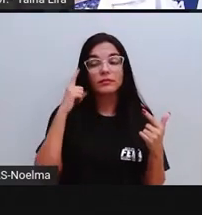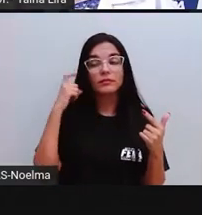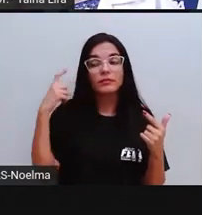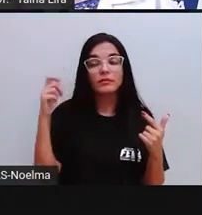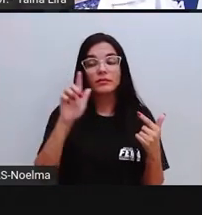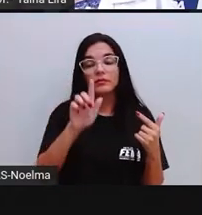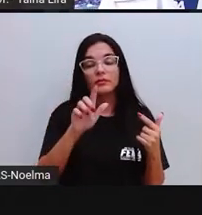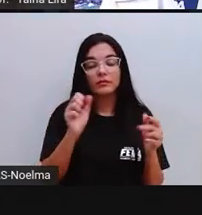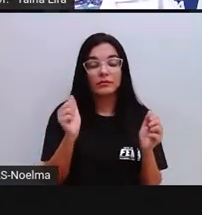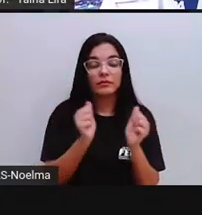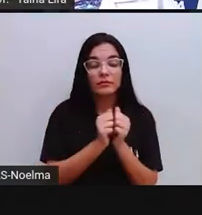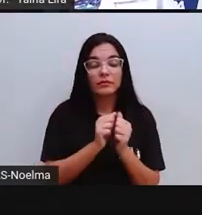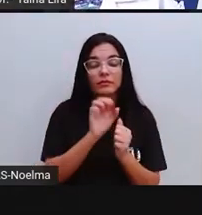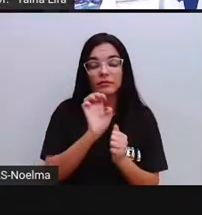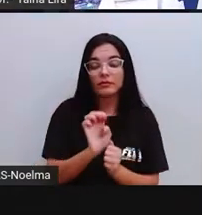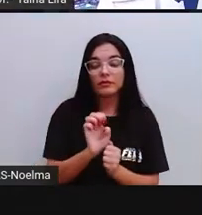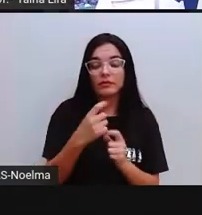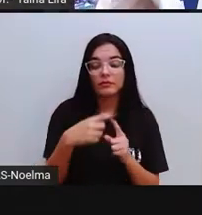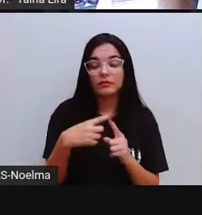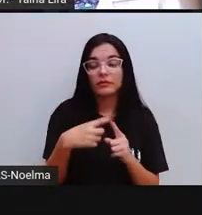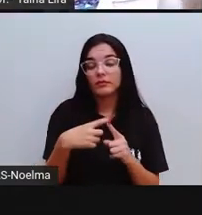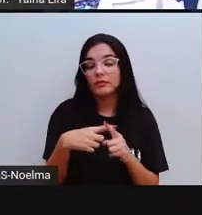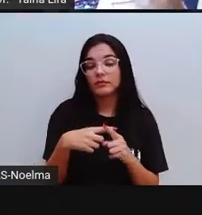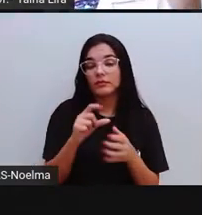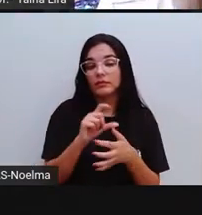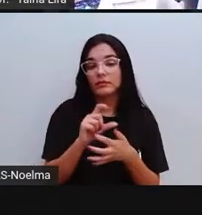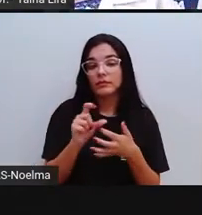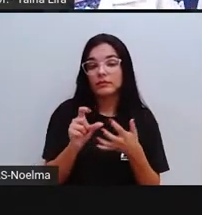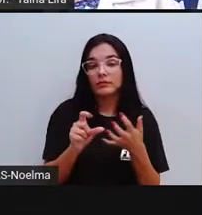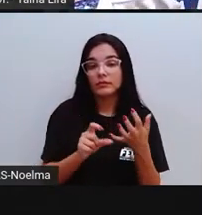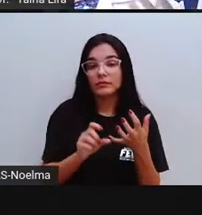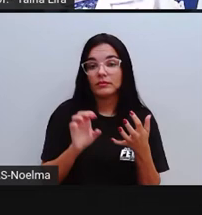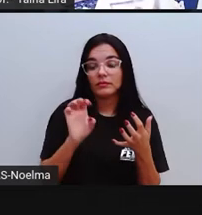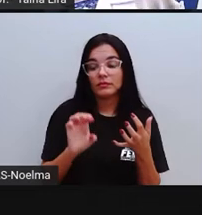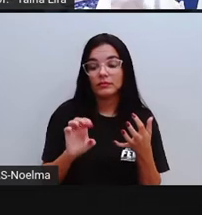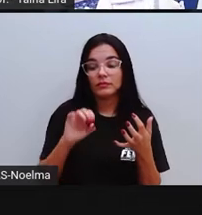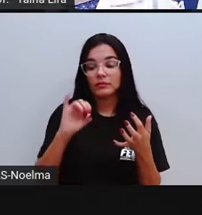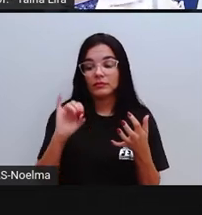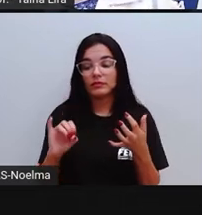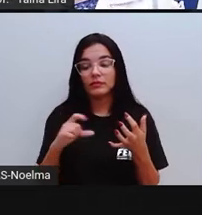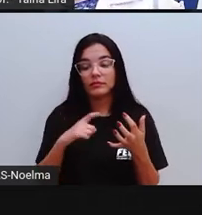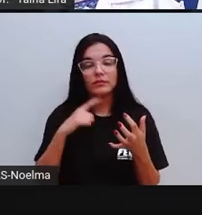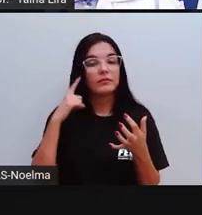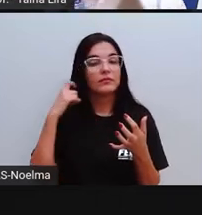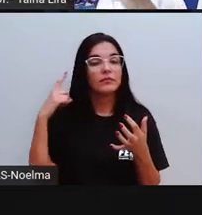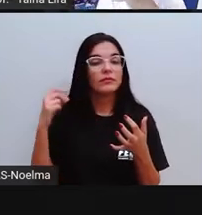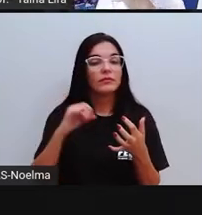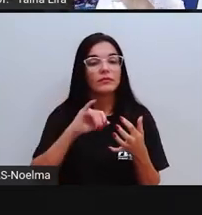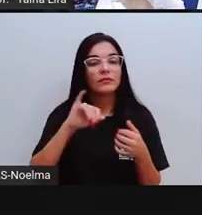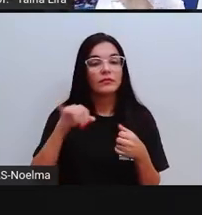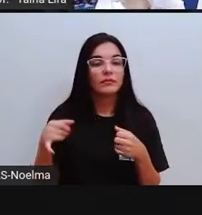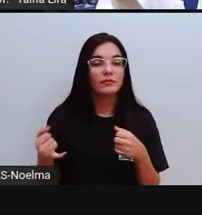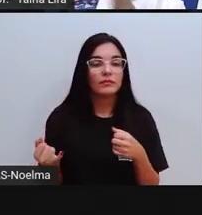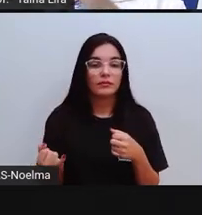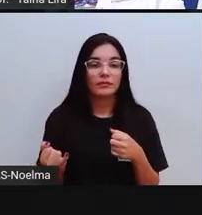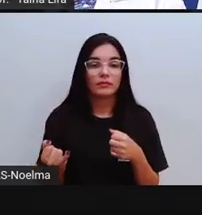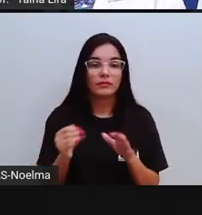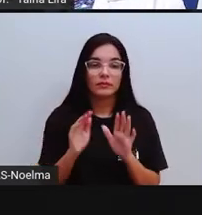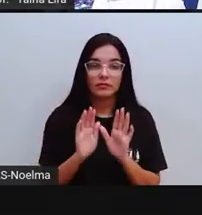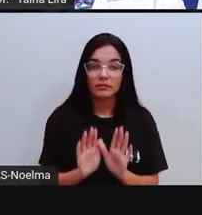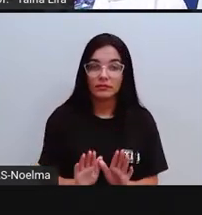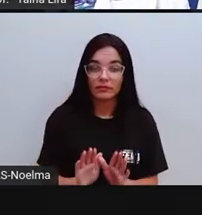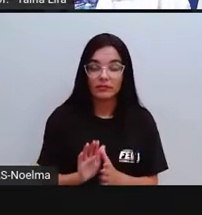tem som de G, por causa das vogais I e E, tá bom? Pró, mas